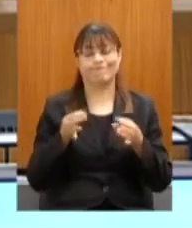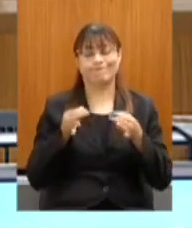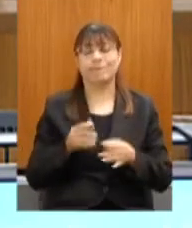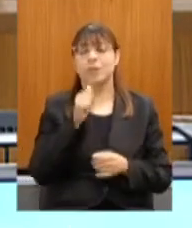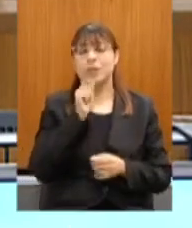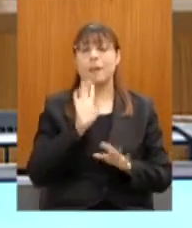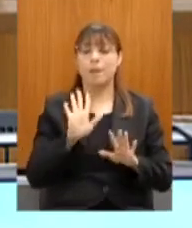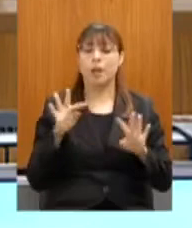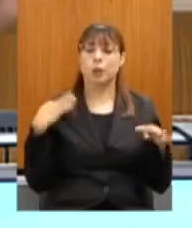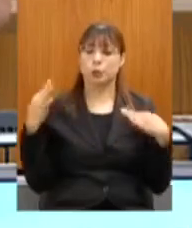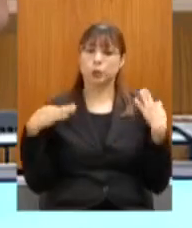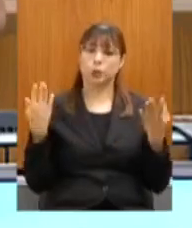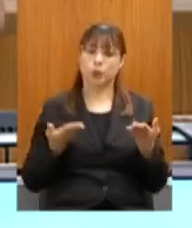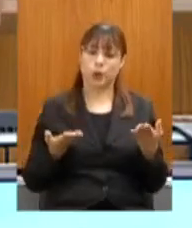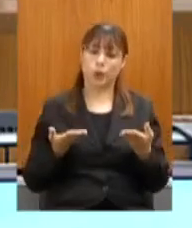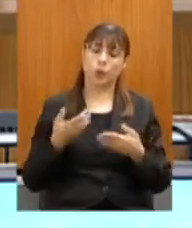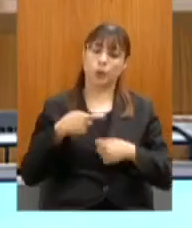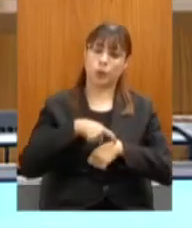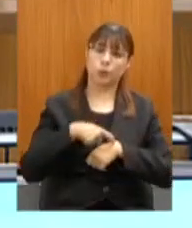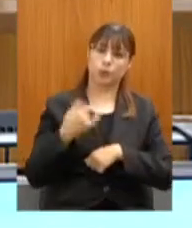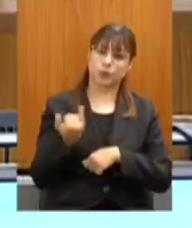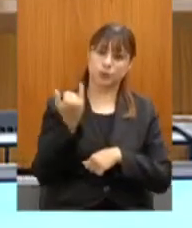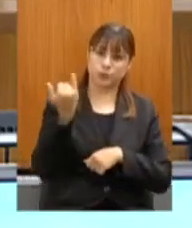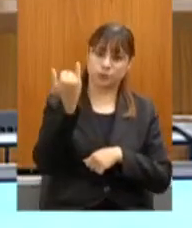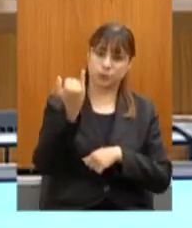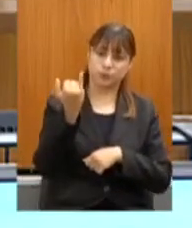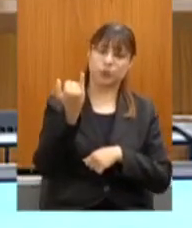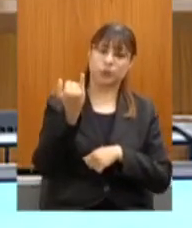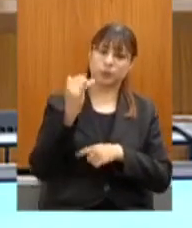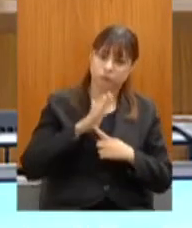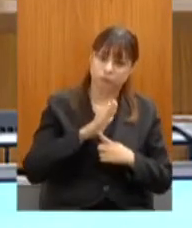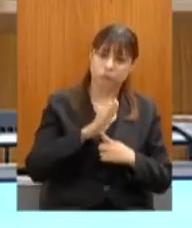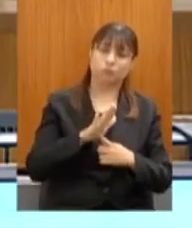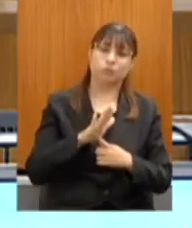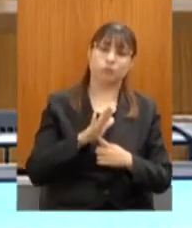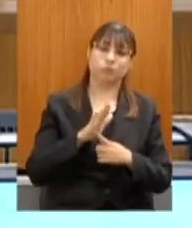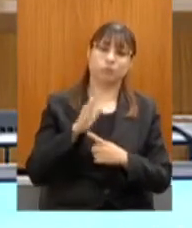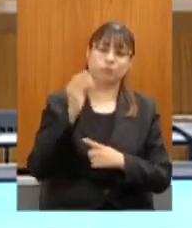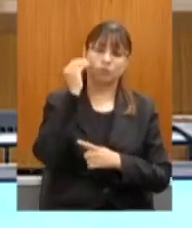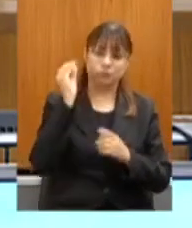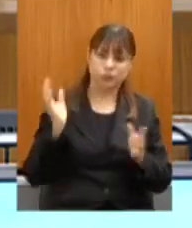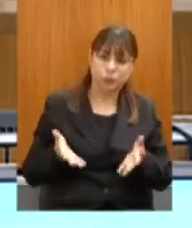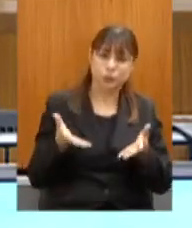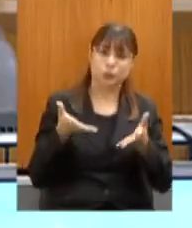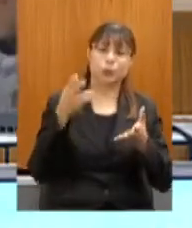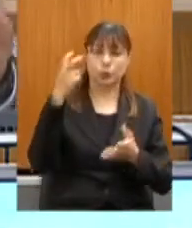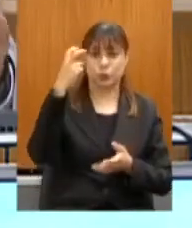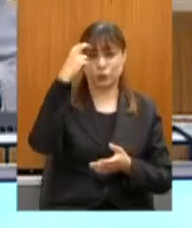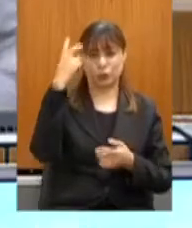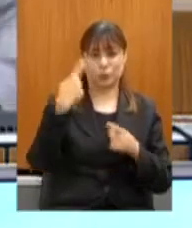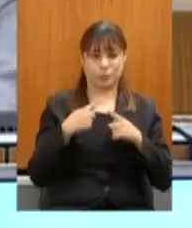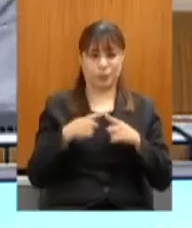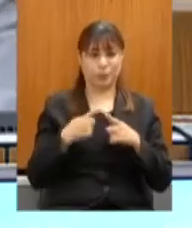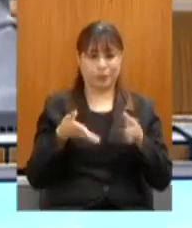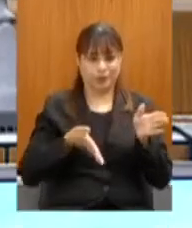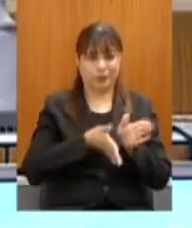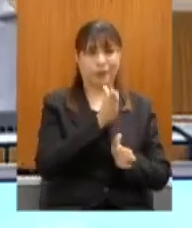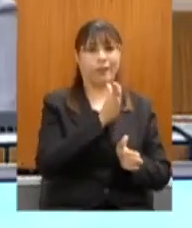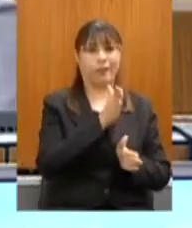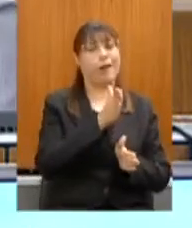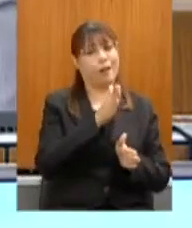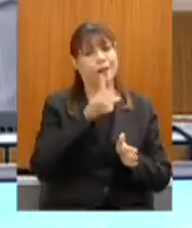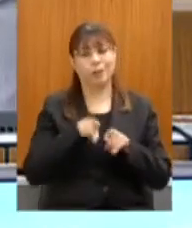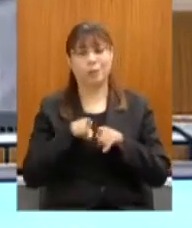muito importante nesse momento, que é puxar a cultura. Uma vez que o turismo tira gente e leva para a rua, a cultura celebra.